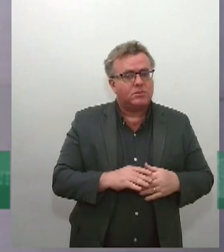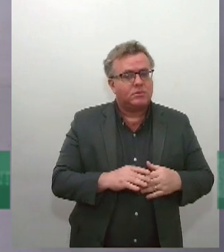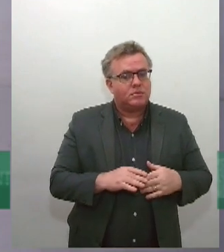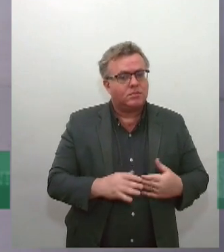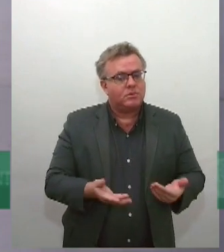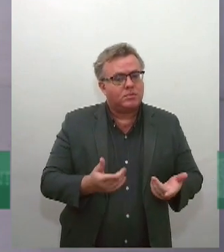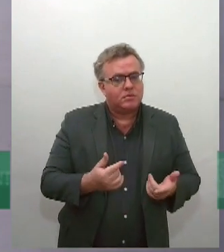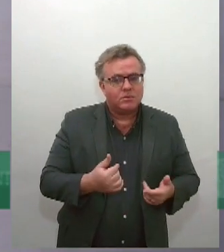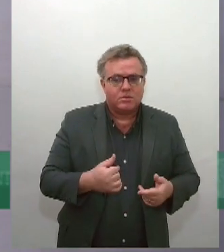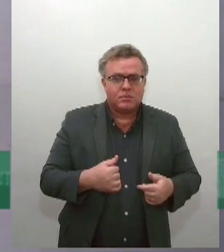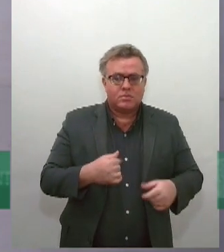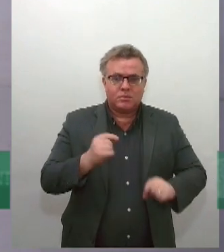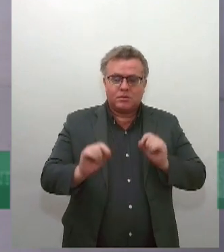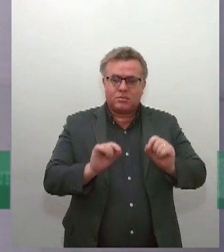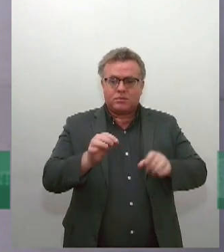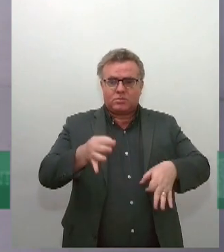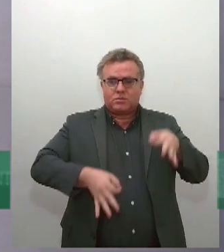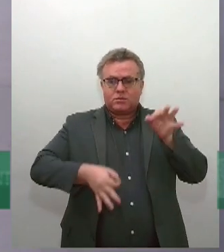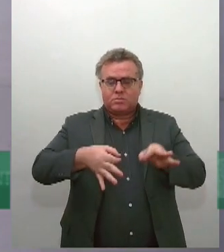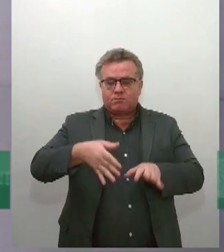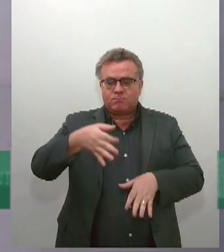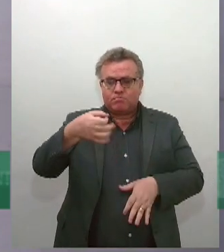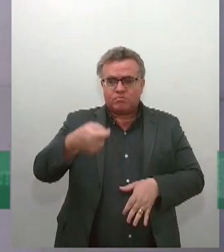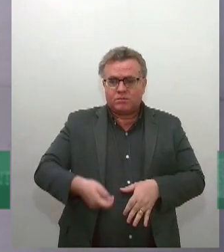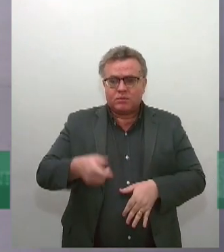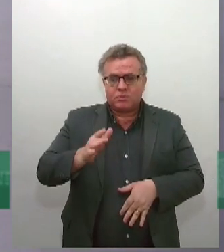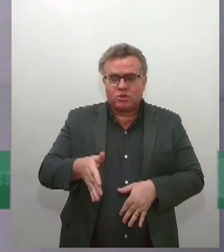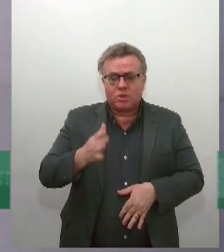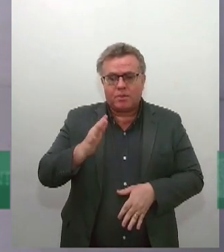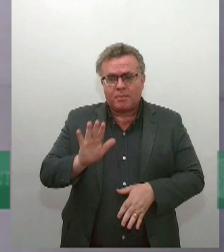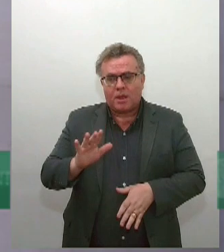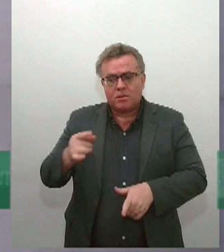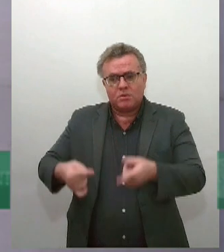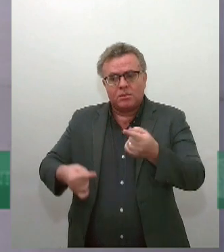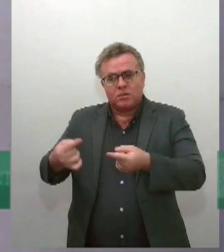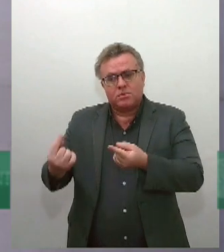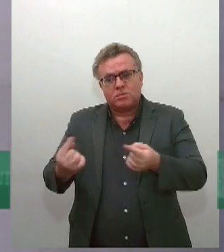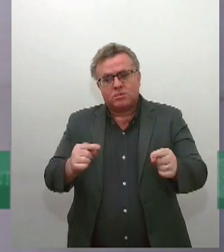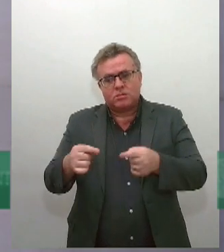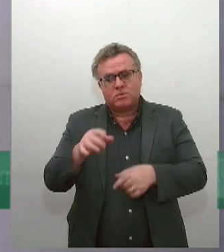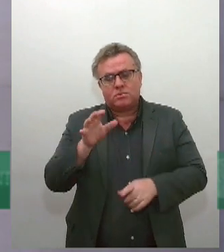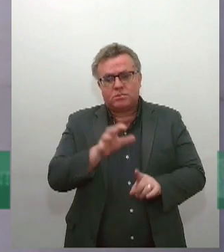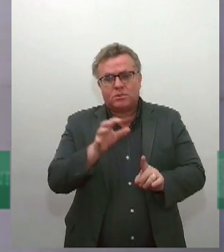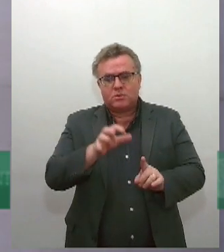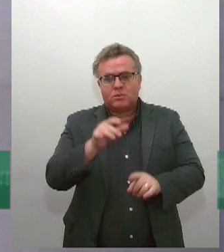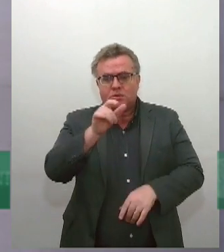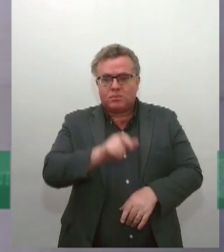Supremo julga e aí está havendo um movimento político para poder controlar o Supremo. ou seja, o que você está trazendo para a gente é que